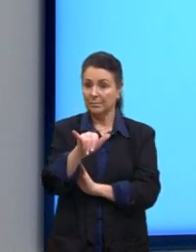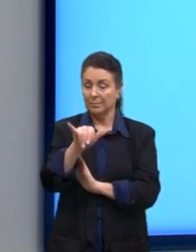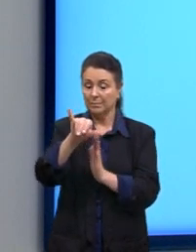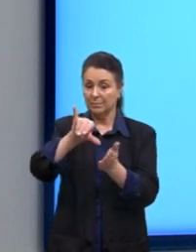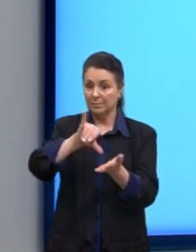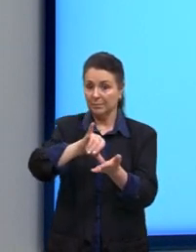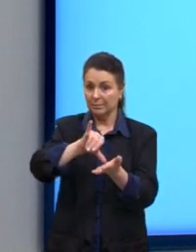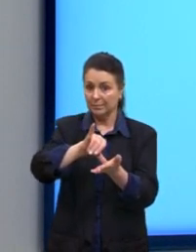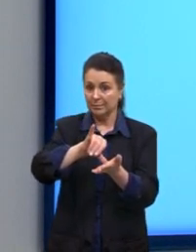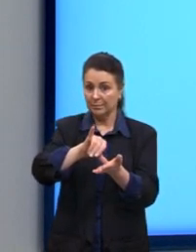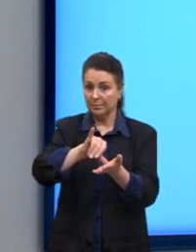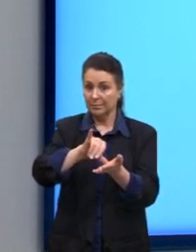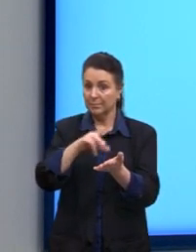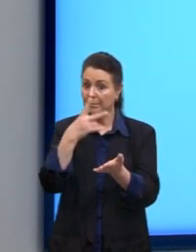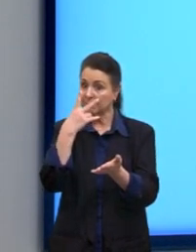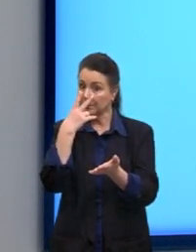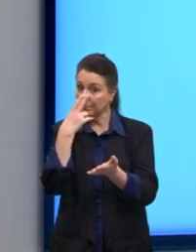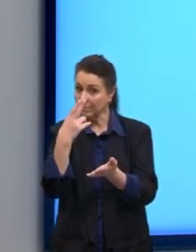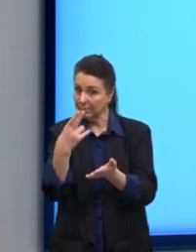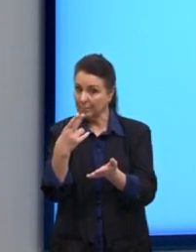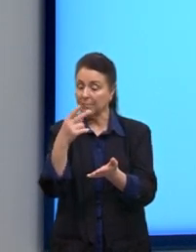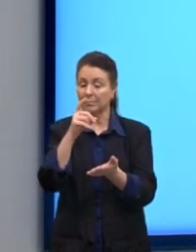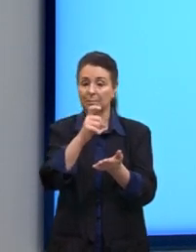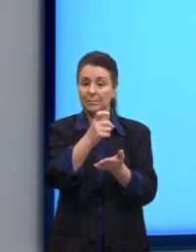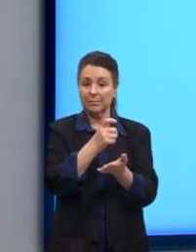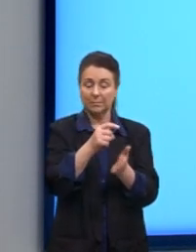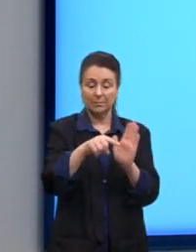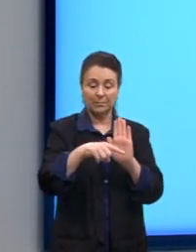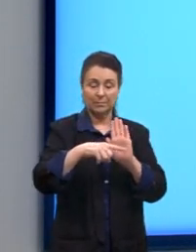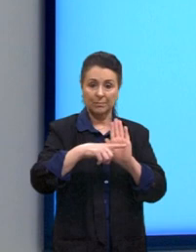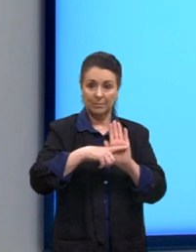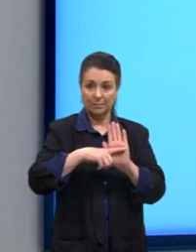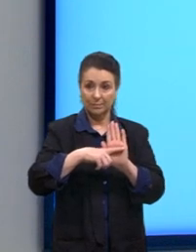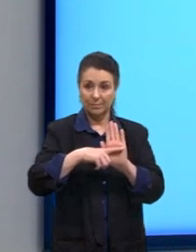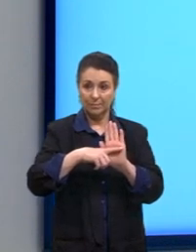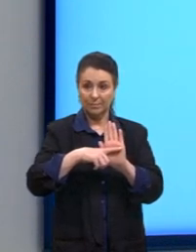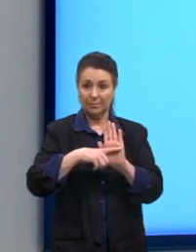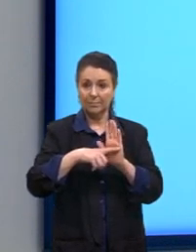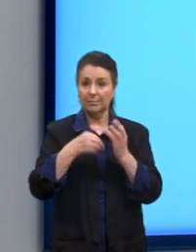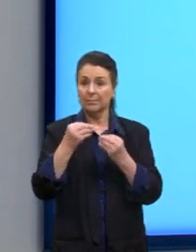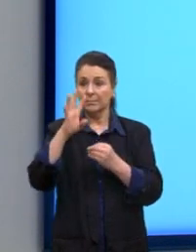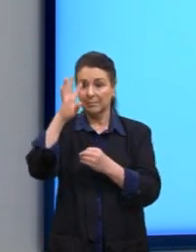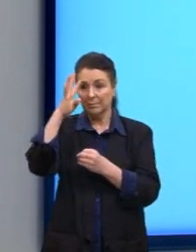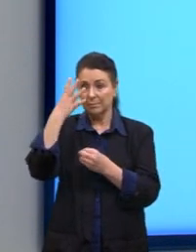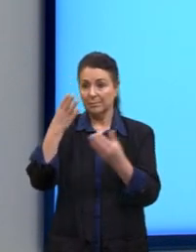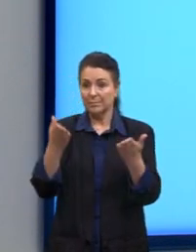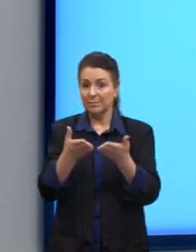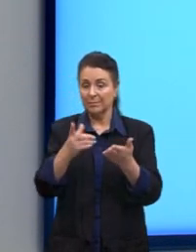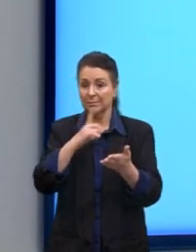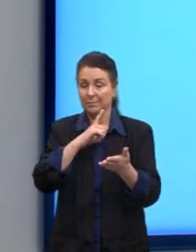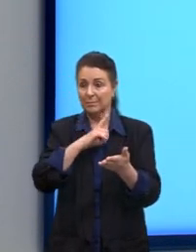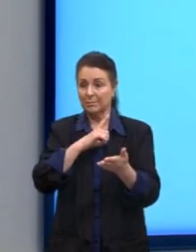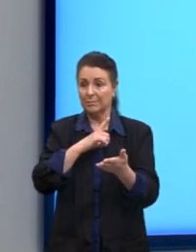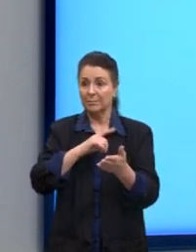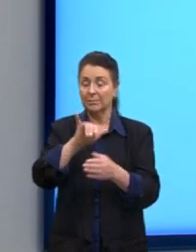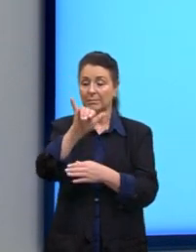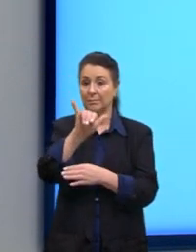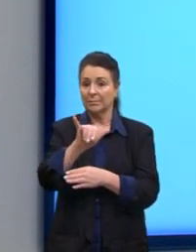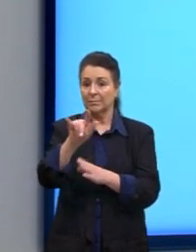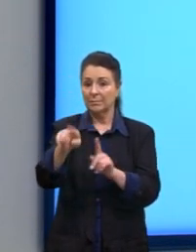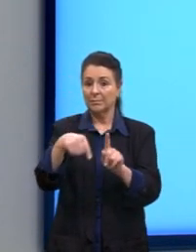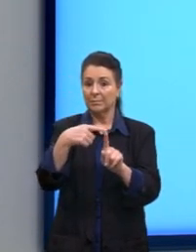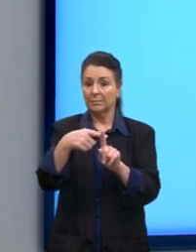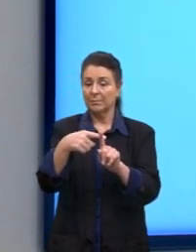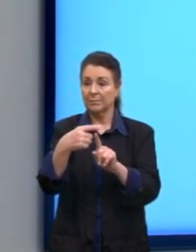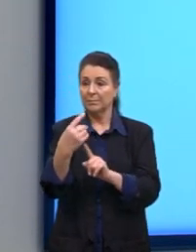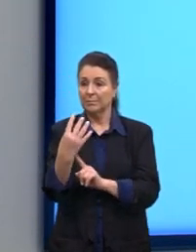Assim como o x também, sempre vai ser o menos. E aí, como que eu vou resolver se eu tenho aqui y mais